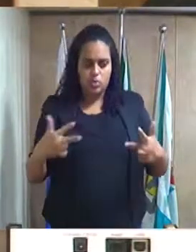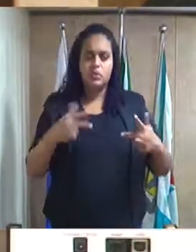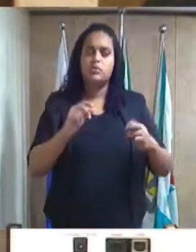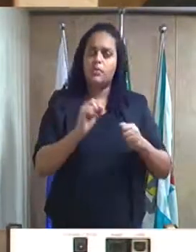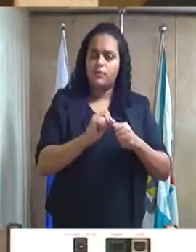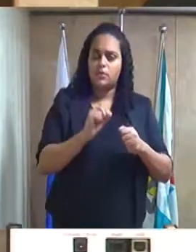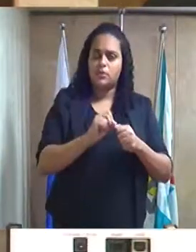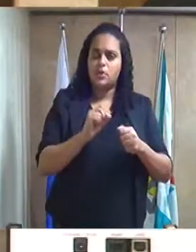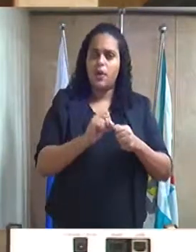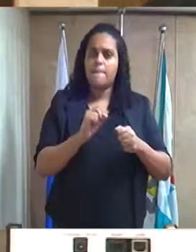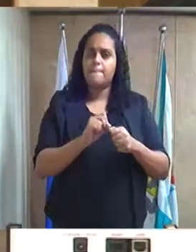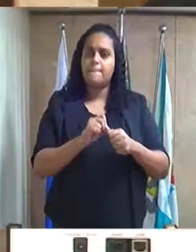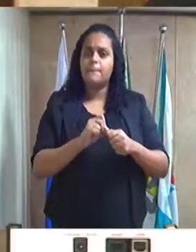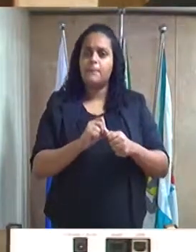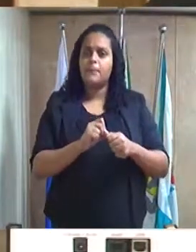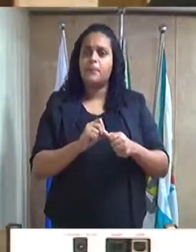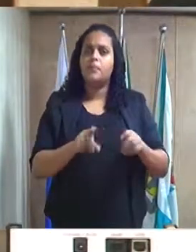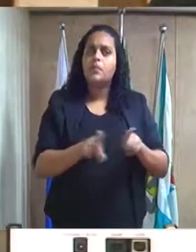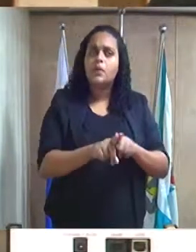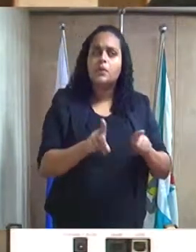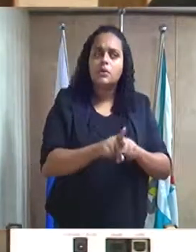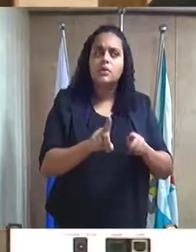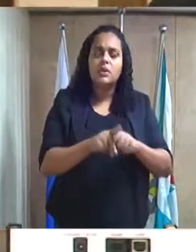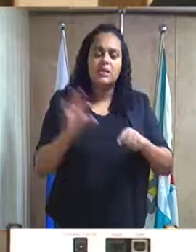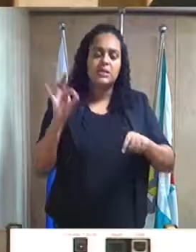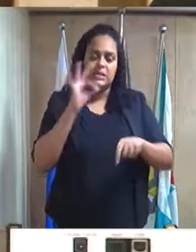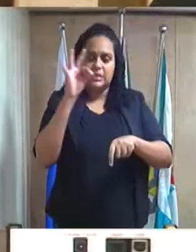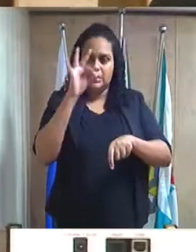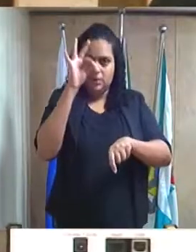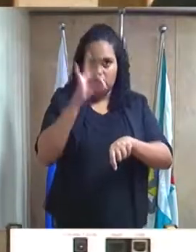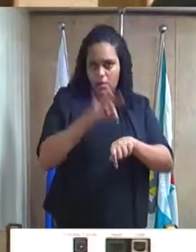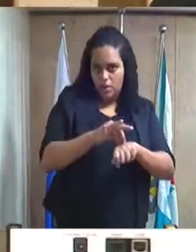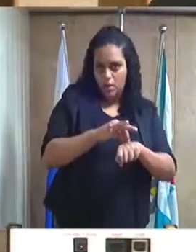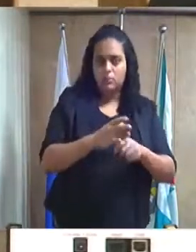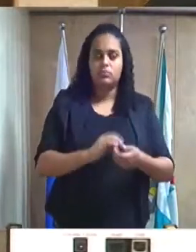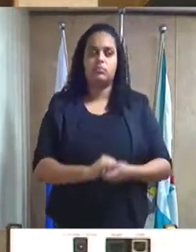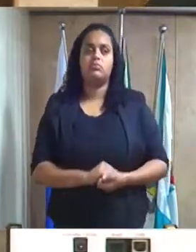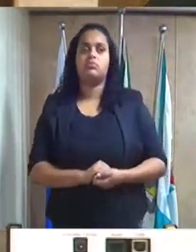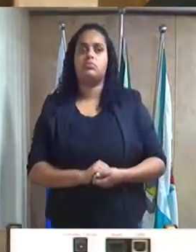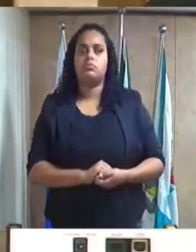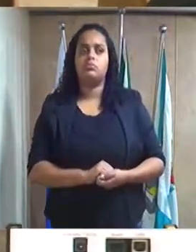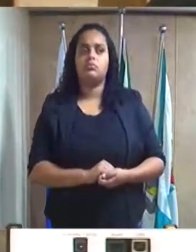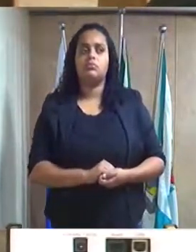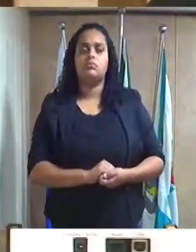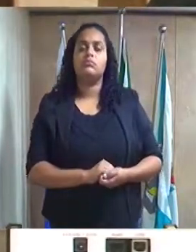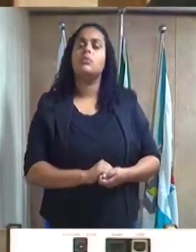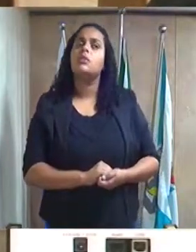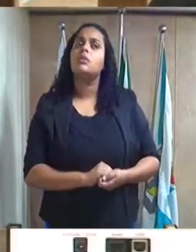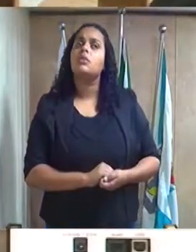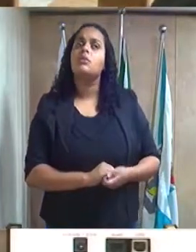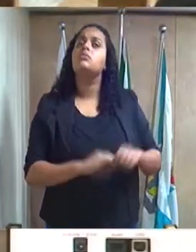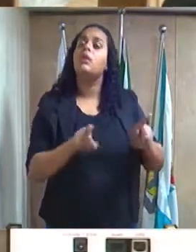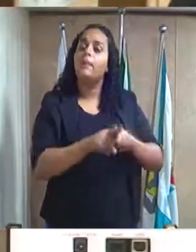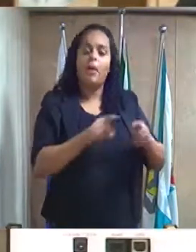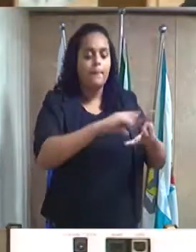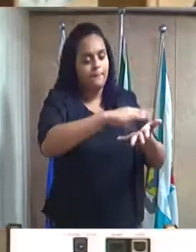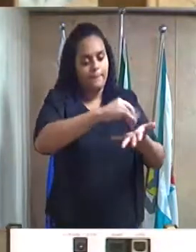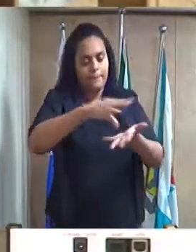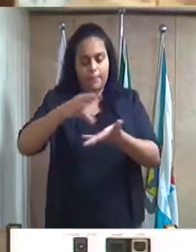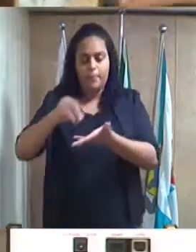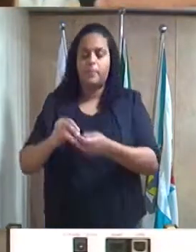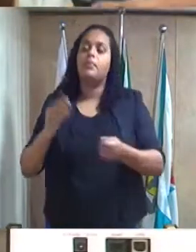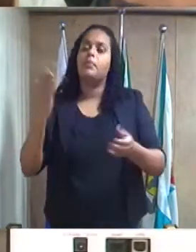a propagação de dengue, zika e chikungunya. Fornecer cópia dos processos de